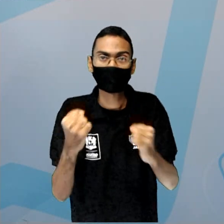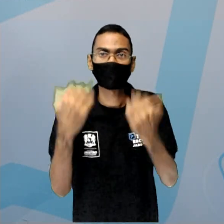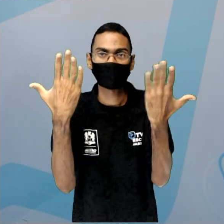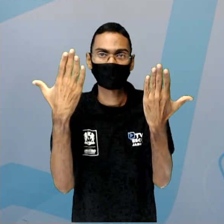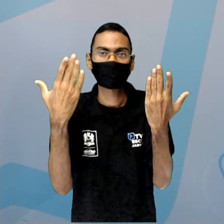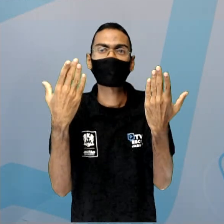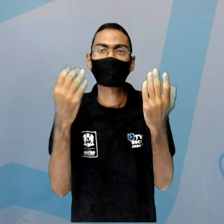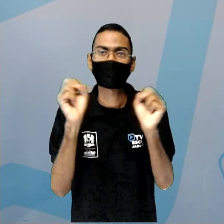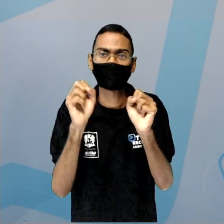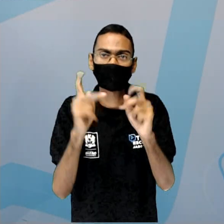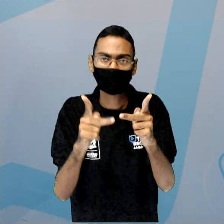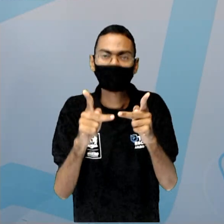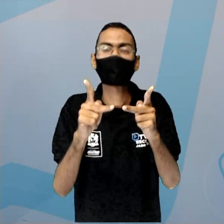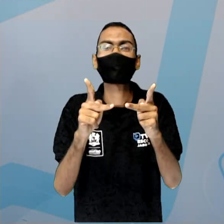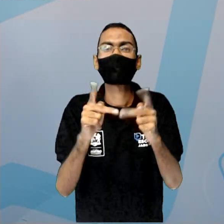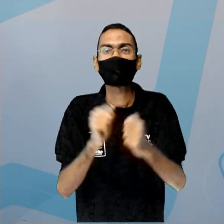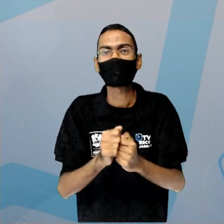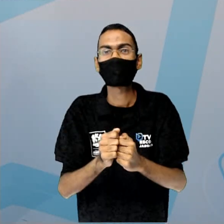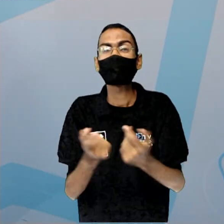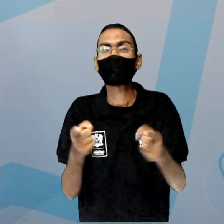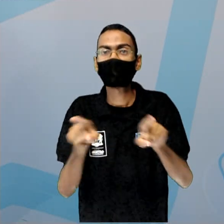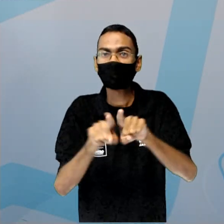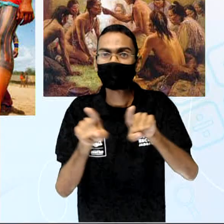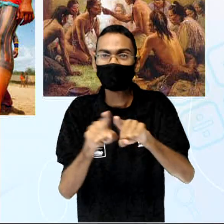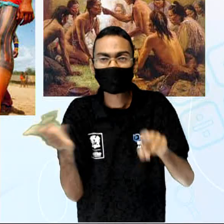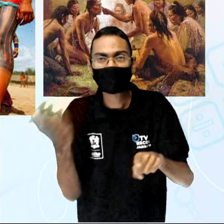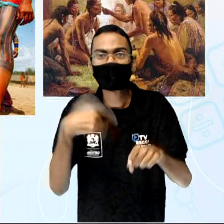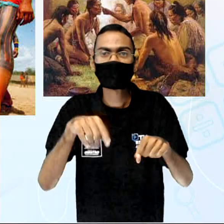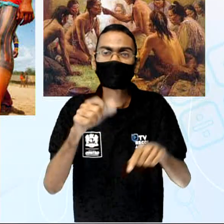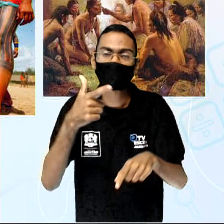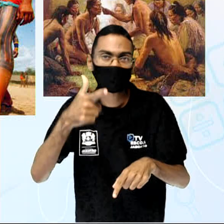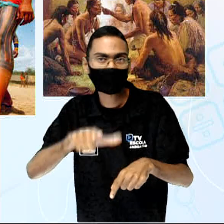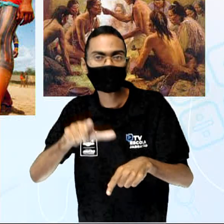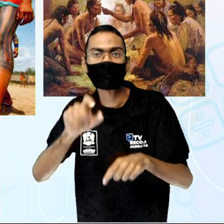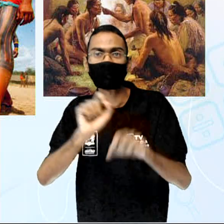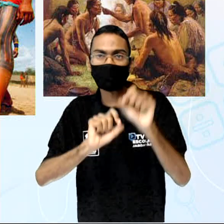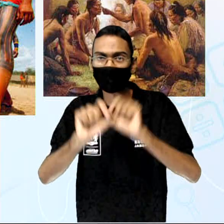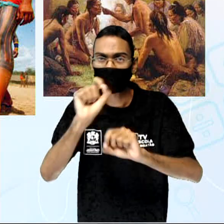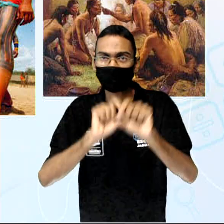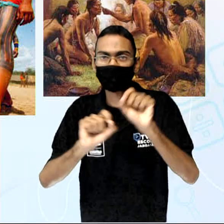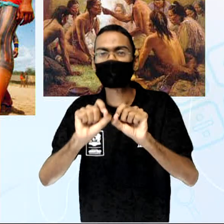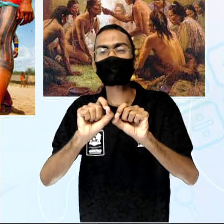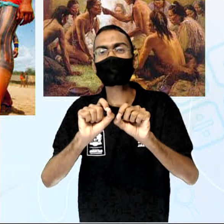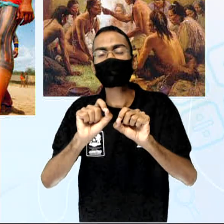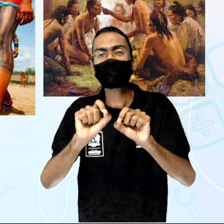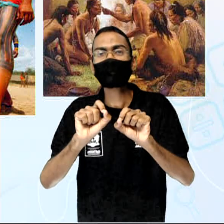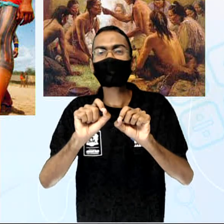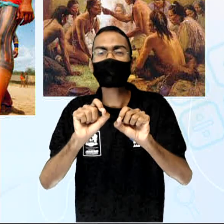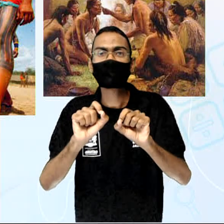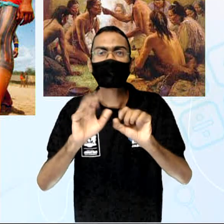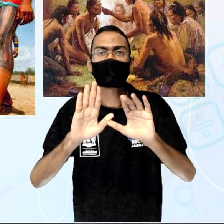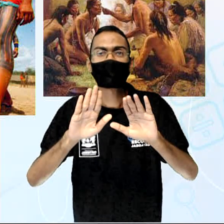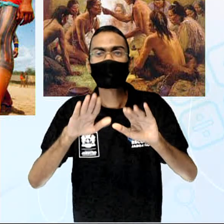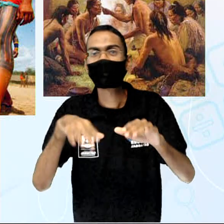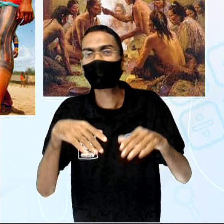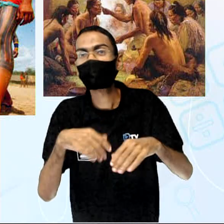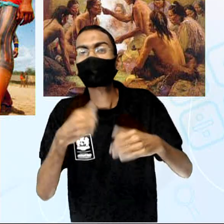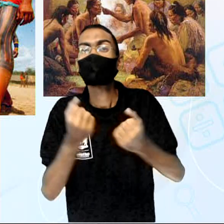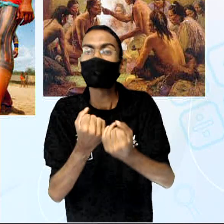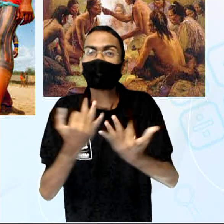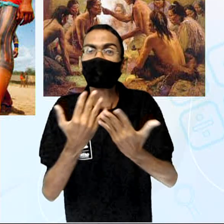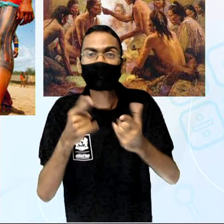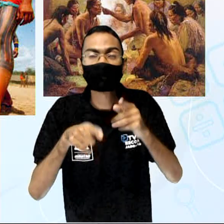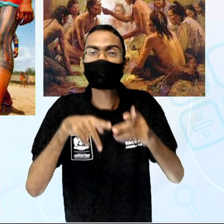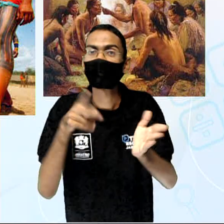né? Depois eu trago para vocês aqui, ó, de novo também o seguinte. Quanto aos indígenas, estes